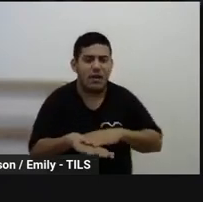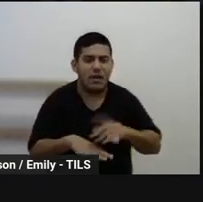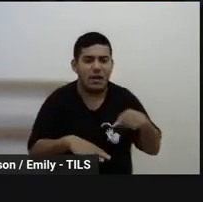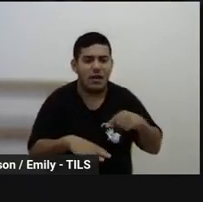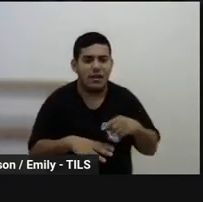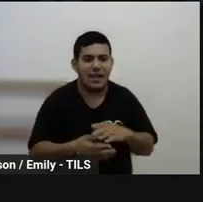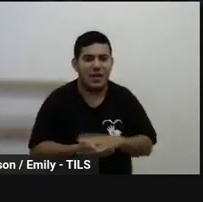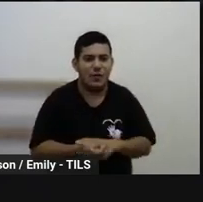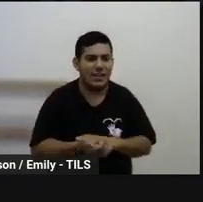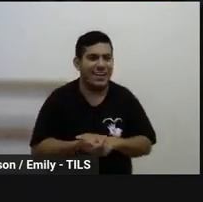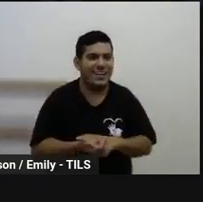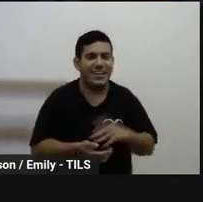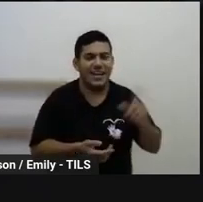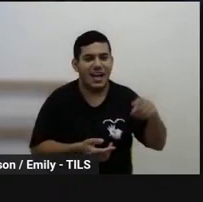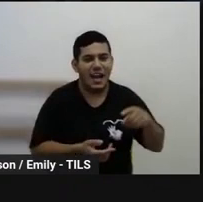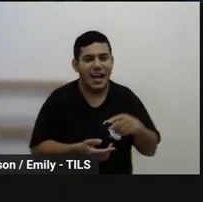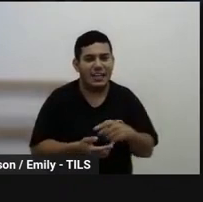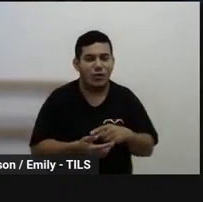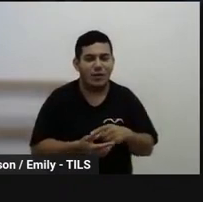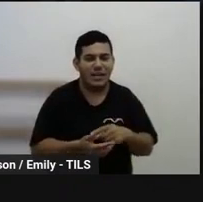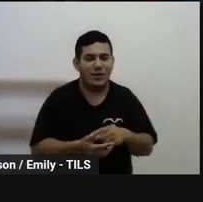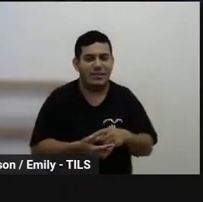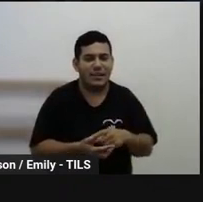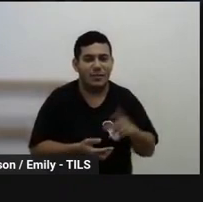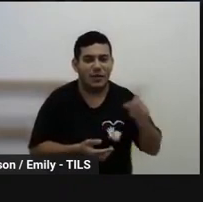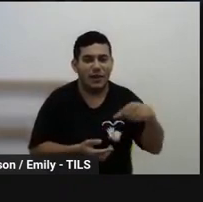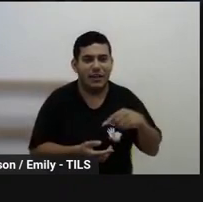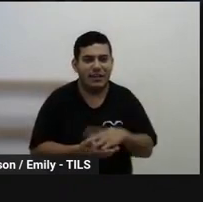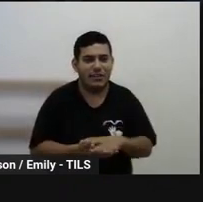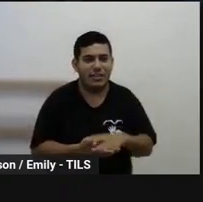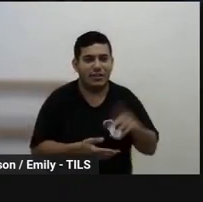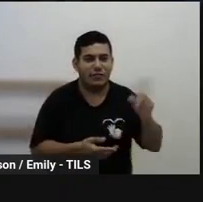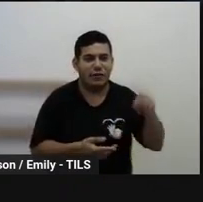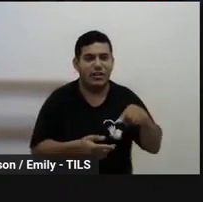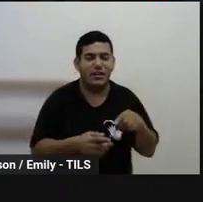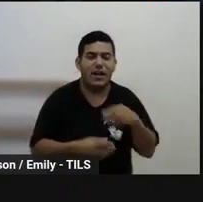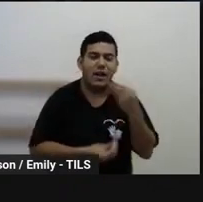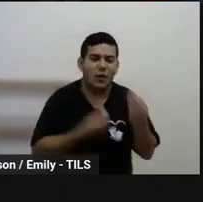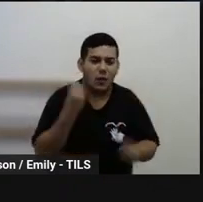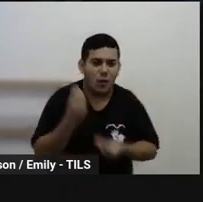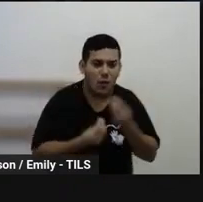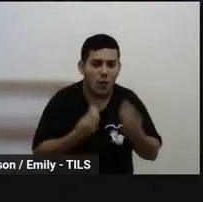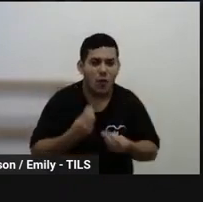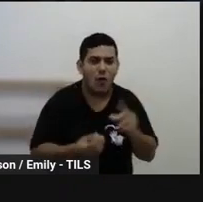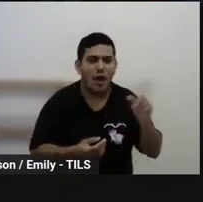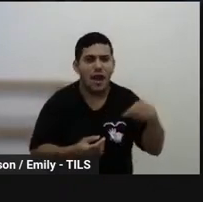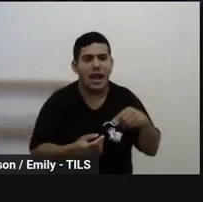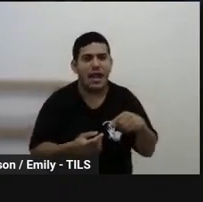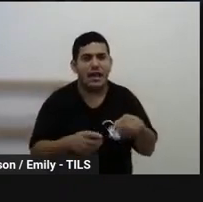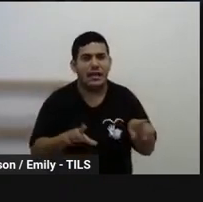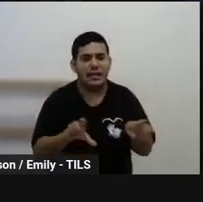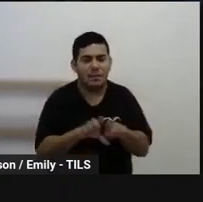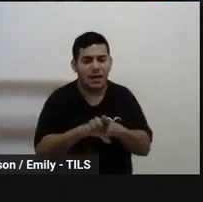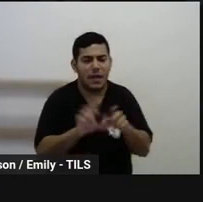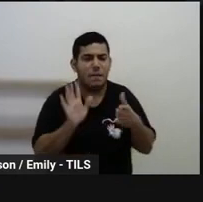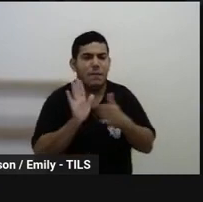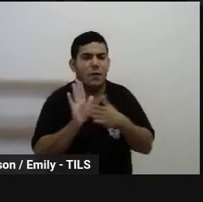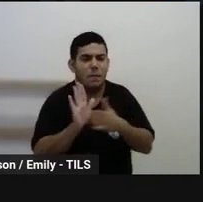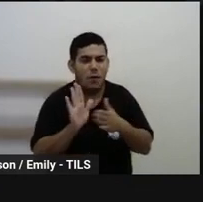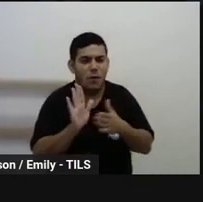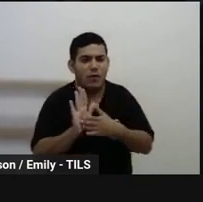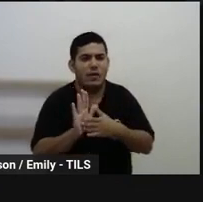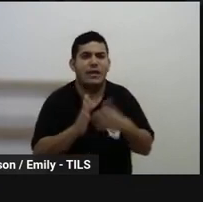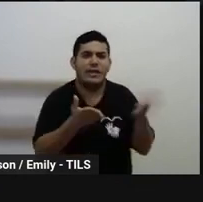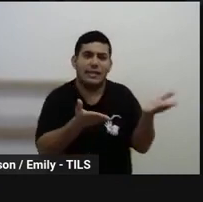sintam autores desse processo, protagonistas das atividades, dessas ações pedagógicas. Então, trazer,